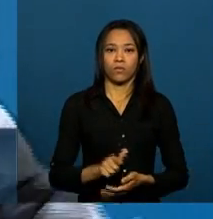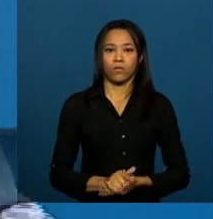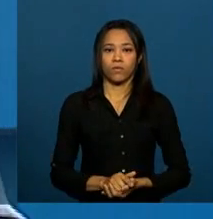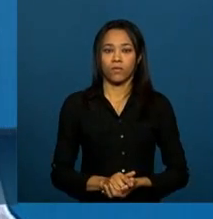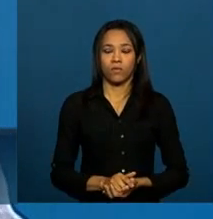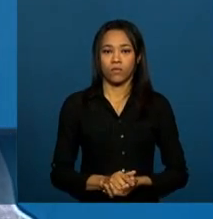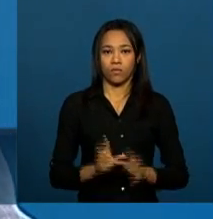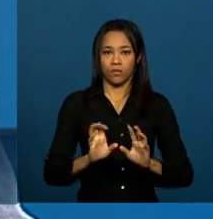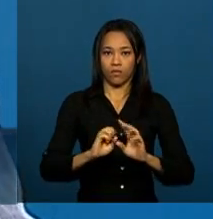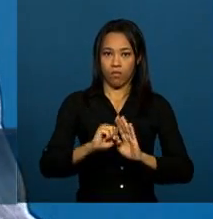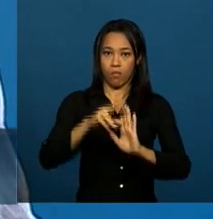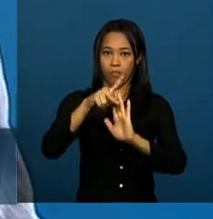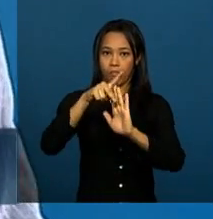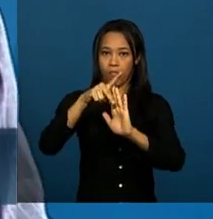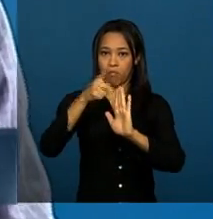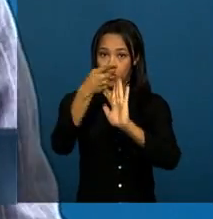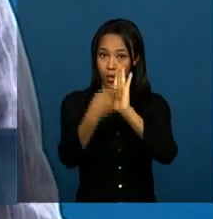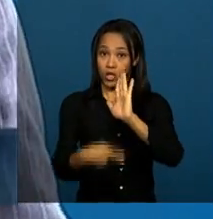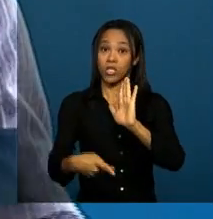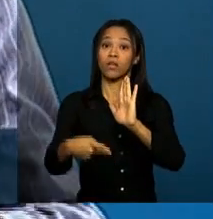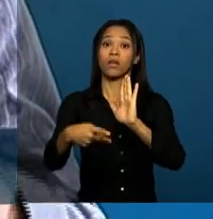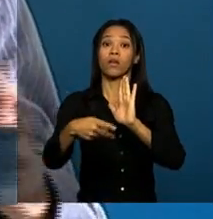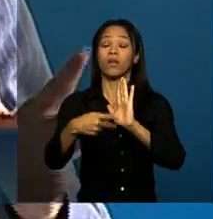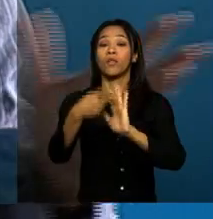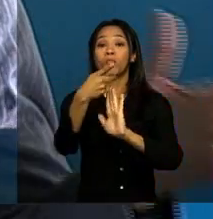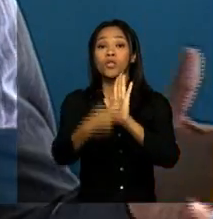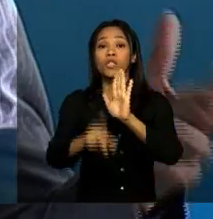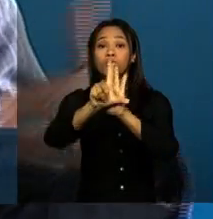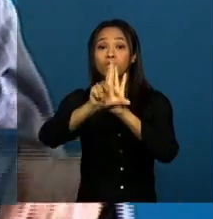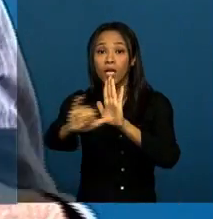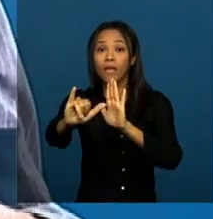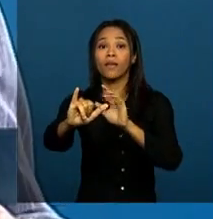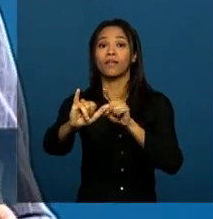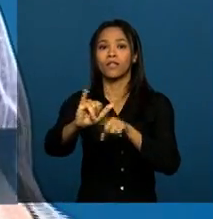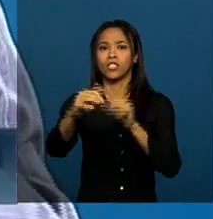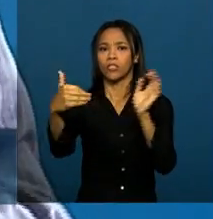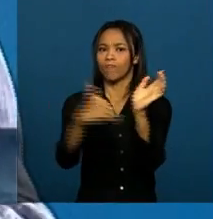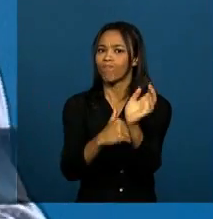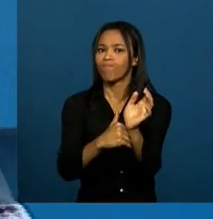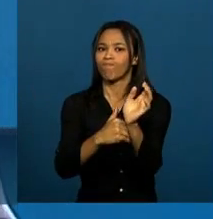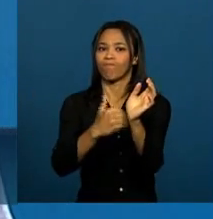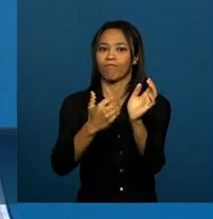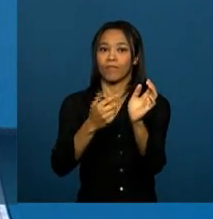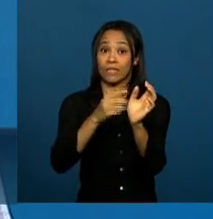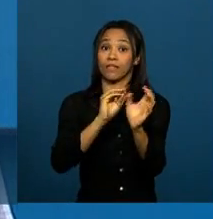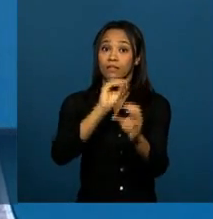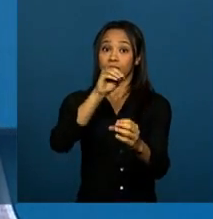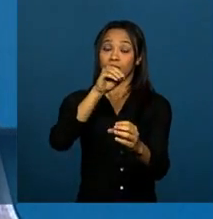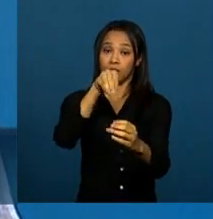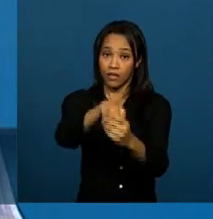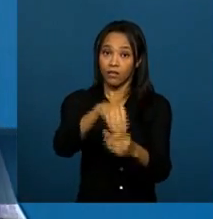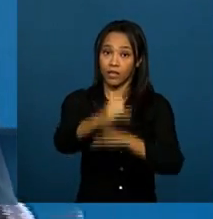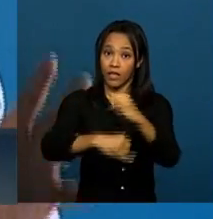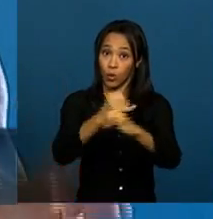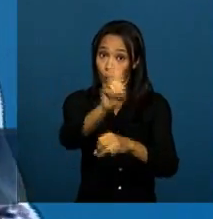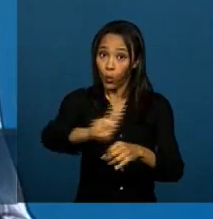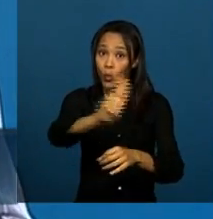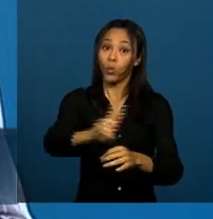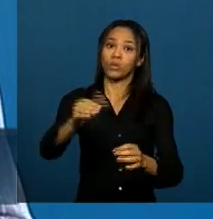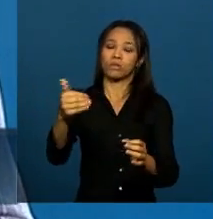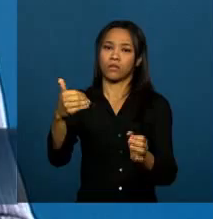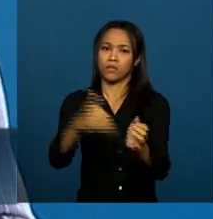do projeto de lei dos dados pessoais, faz parte da atualização das condições para a realização dos direitos individuais, da